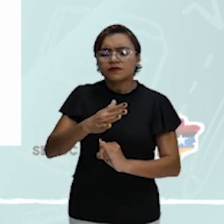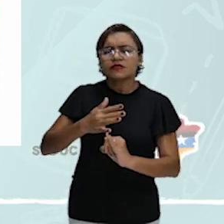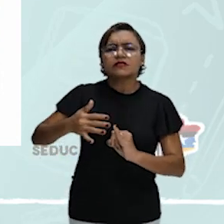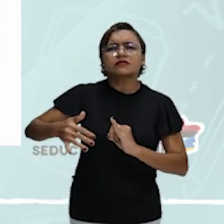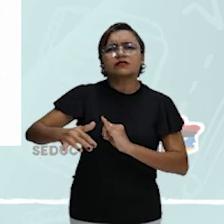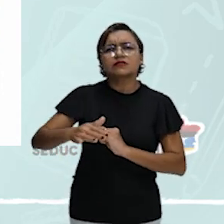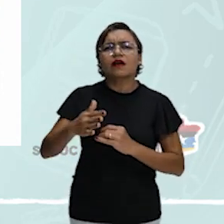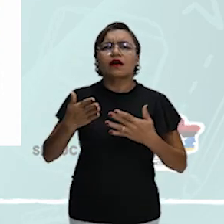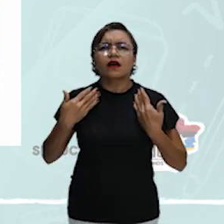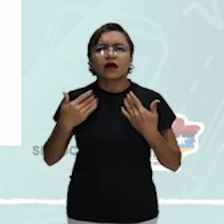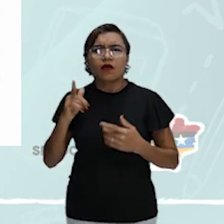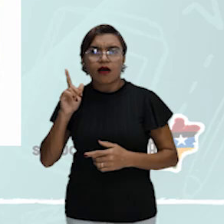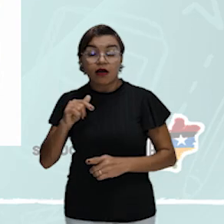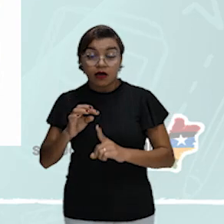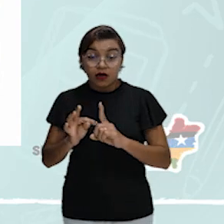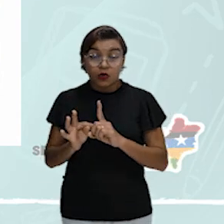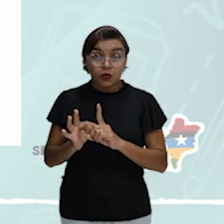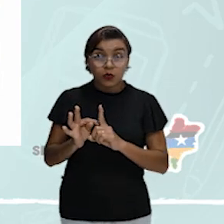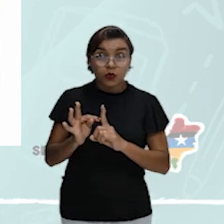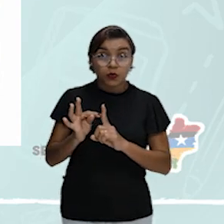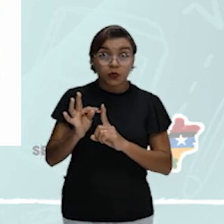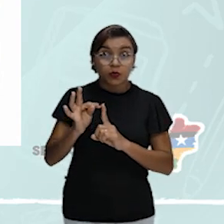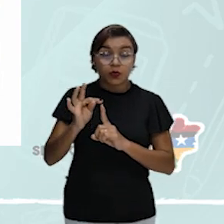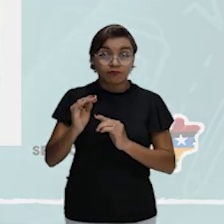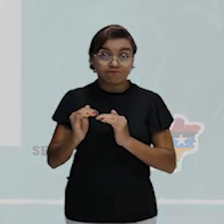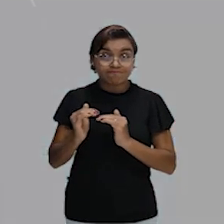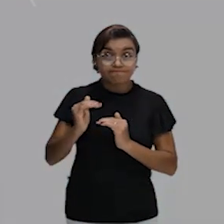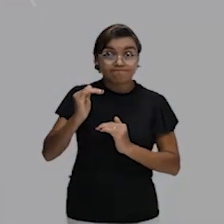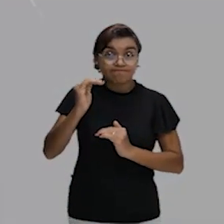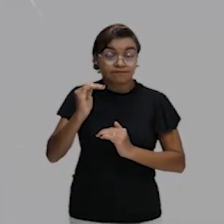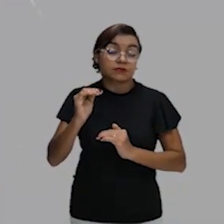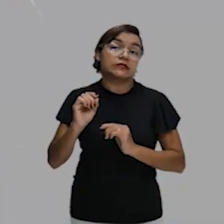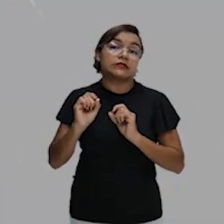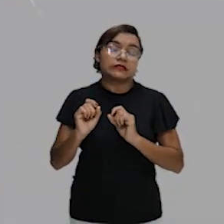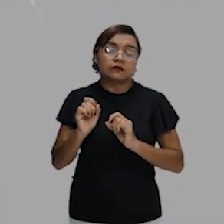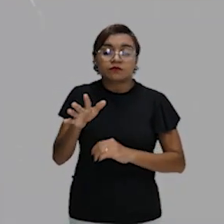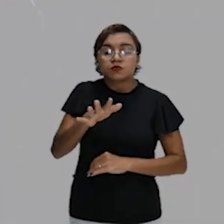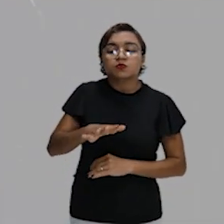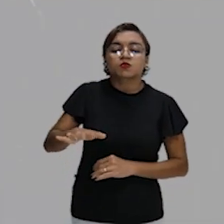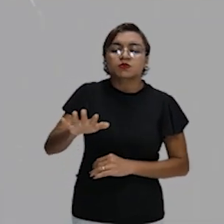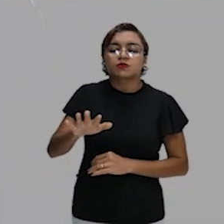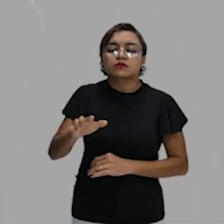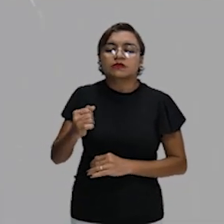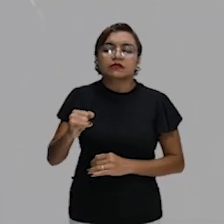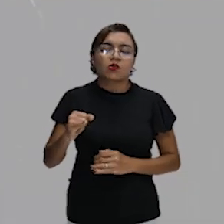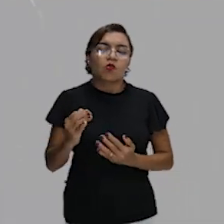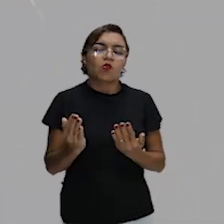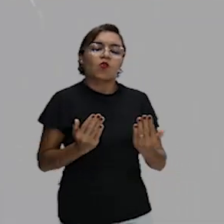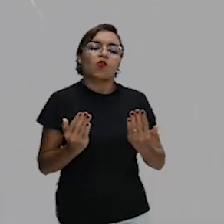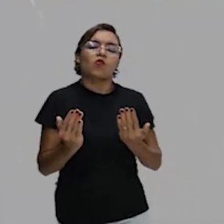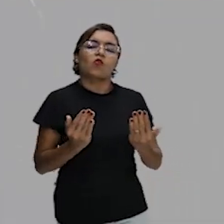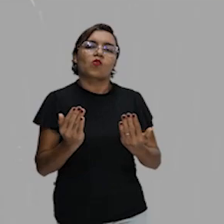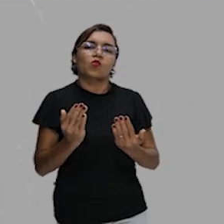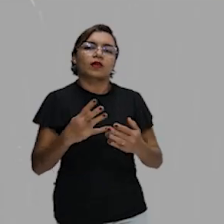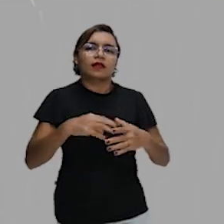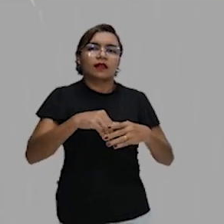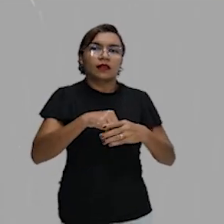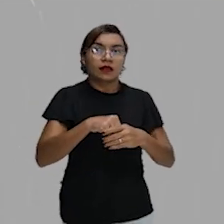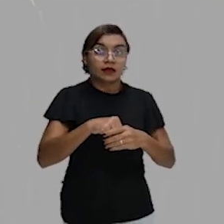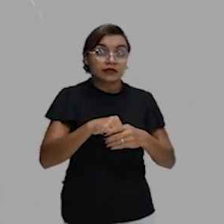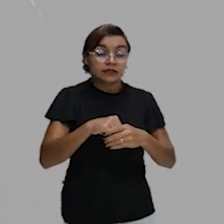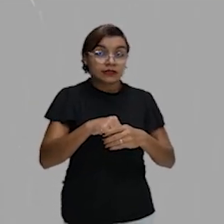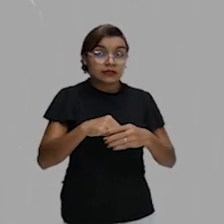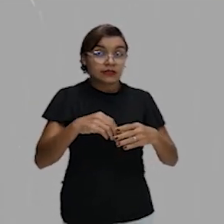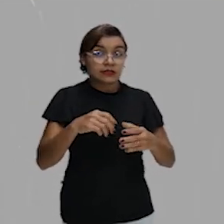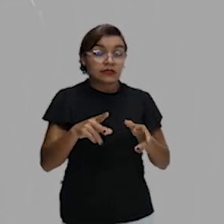calor? É o aumento da temperatura de uma região, se comparada a outra, dentro de uma mesma cidade.